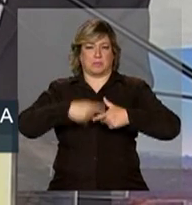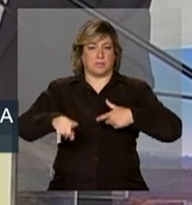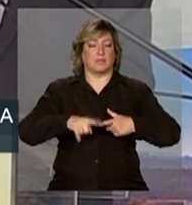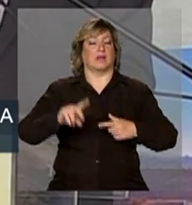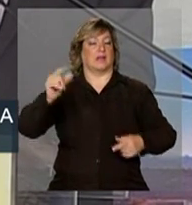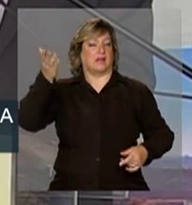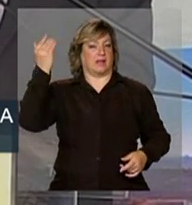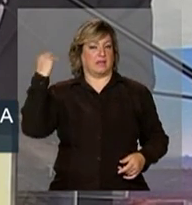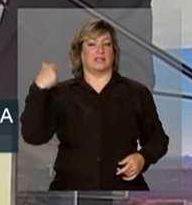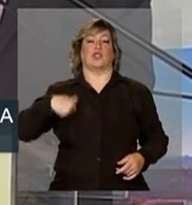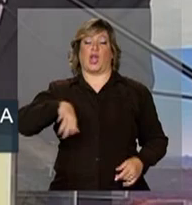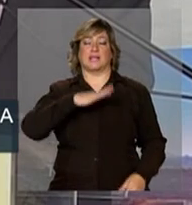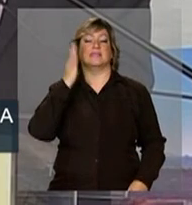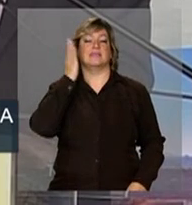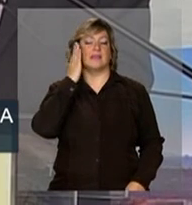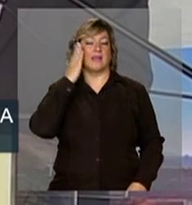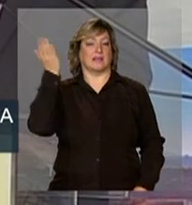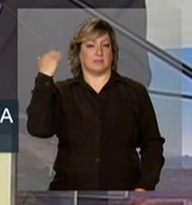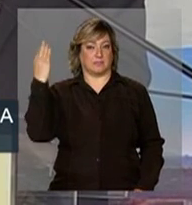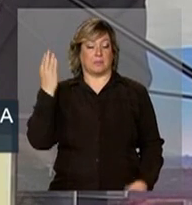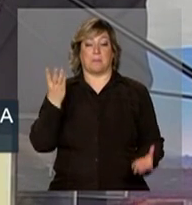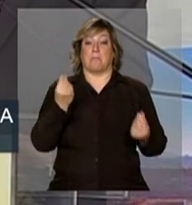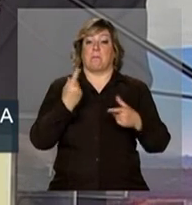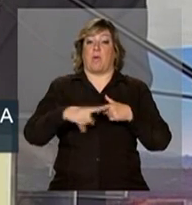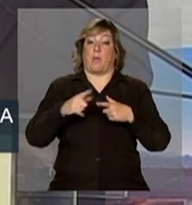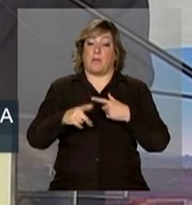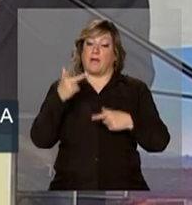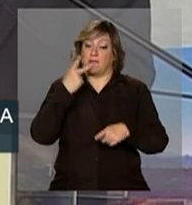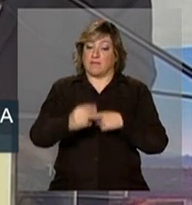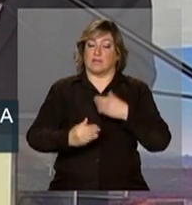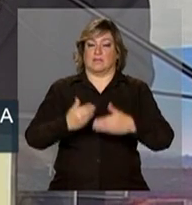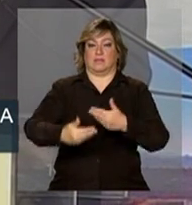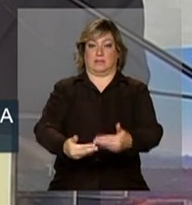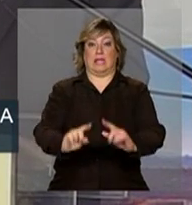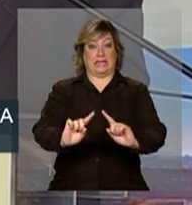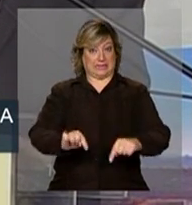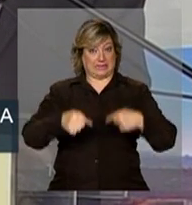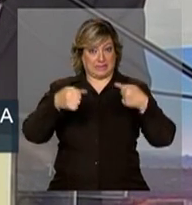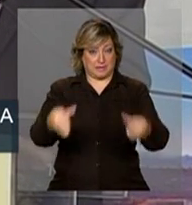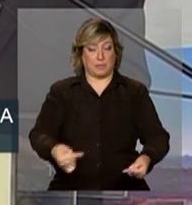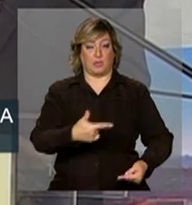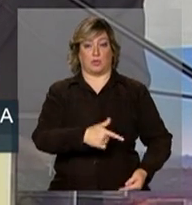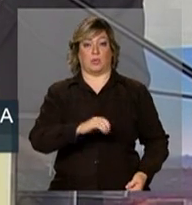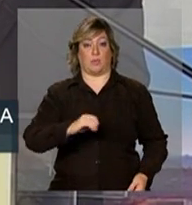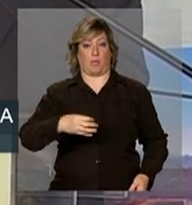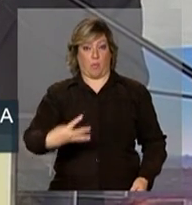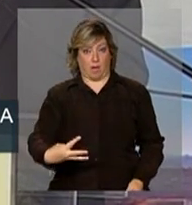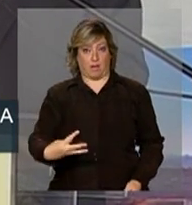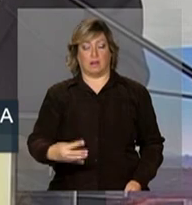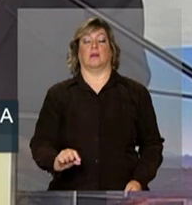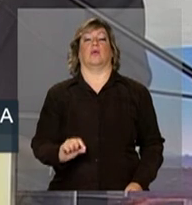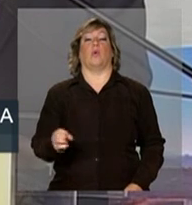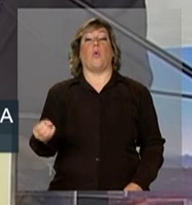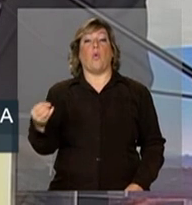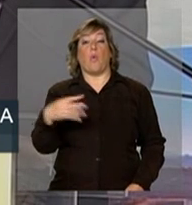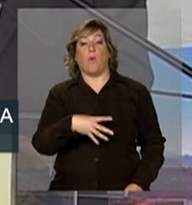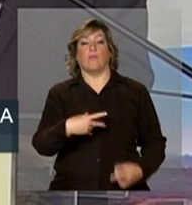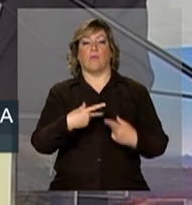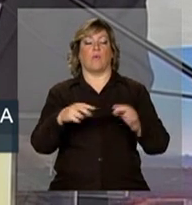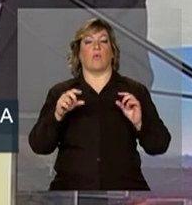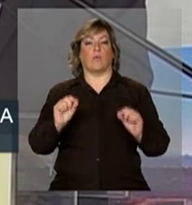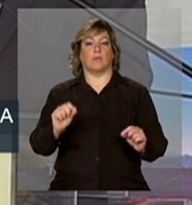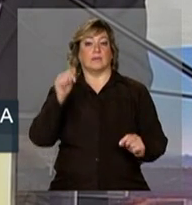obstáculos a superar. Em 2004, o novo marco regulatório do setor elétrico, liderado pela